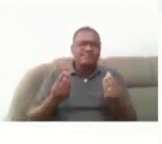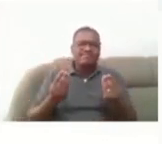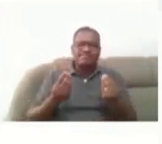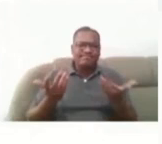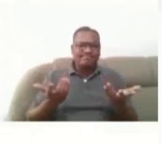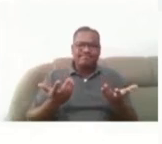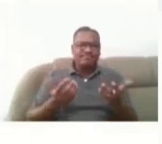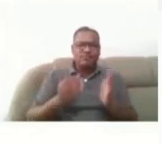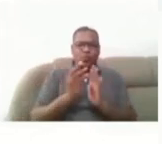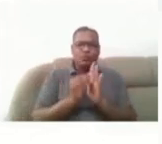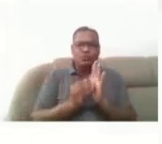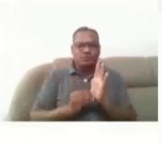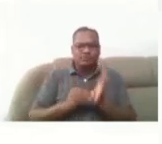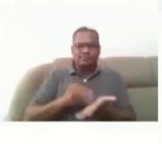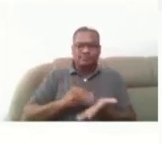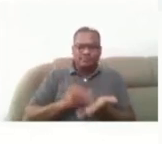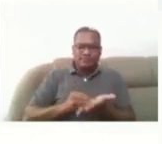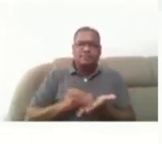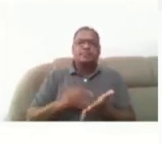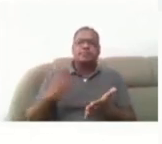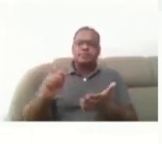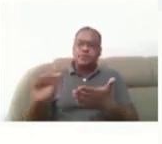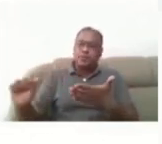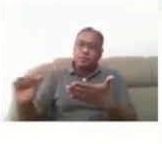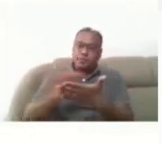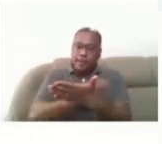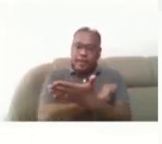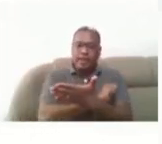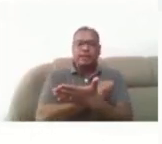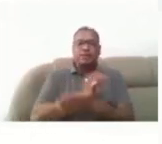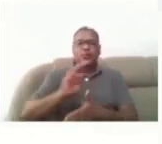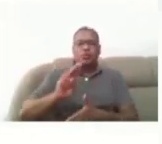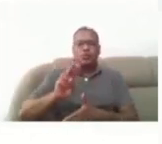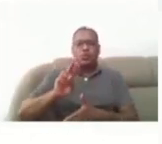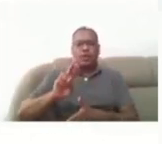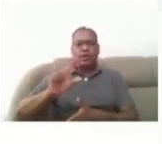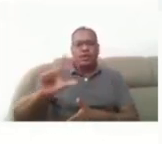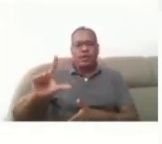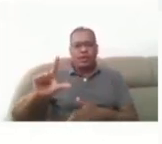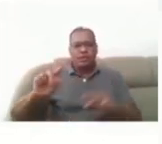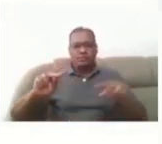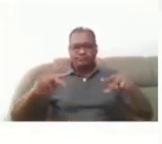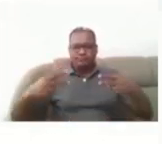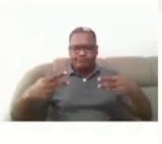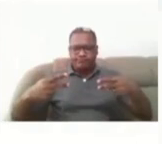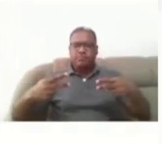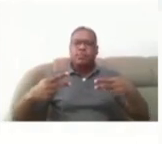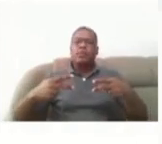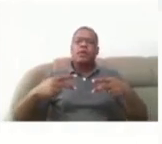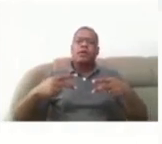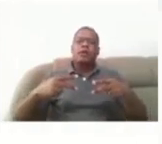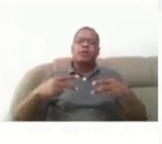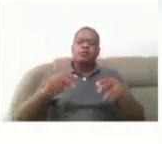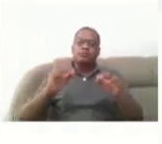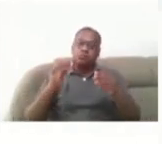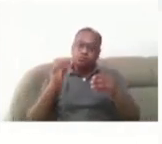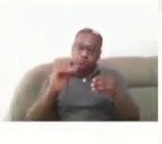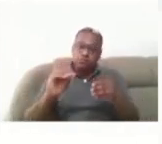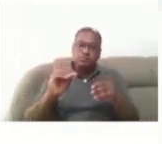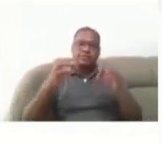para o usuário. Então, apagar essa URL e, no lugar, colocar a descrição correta da imagem.